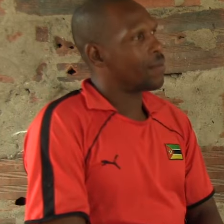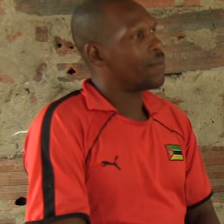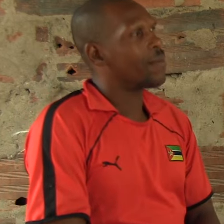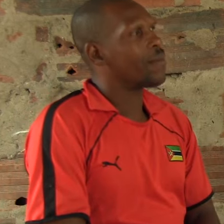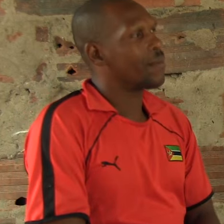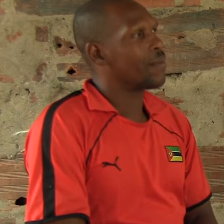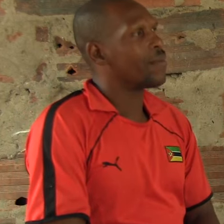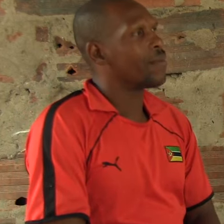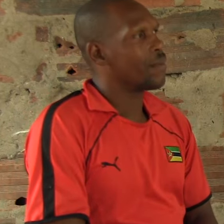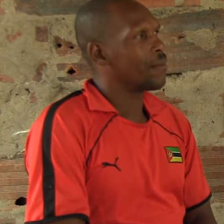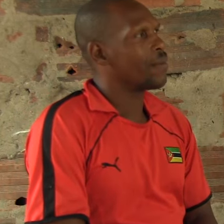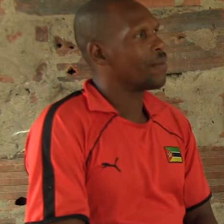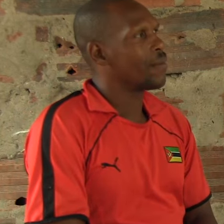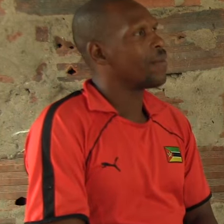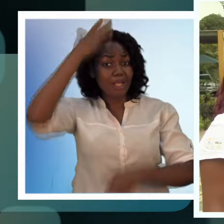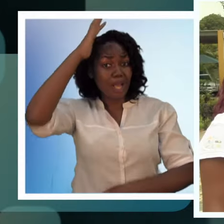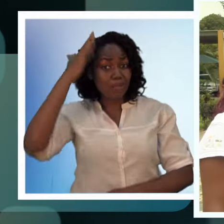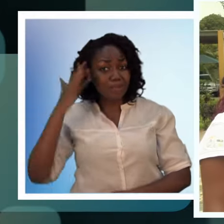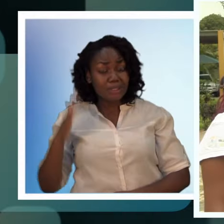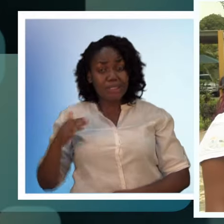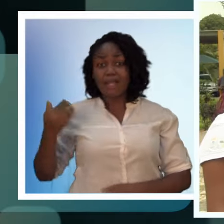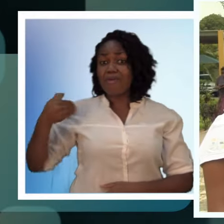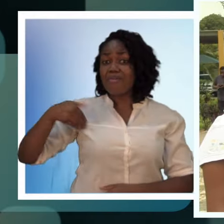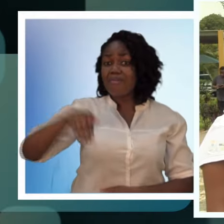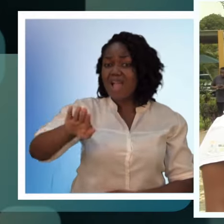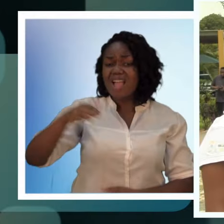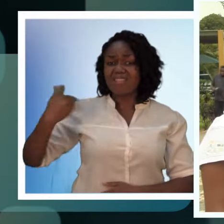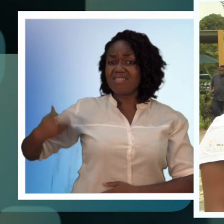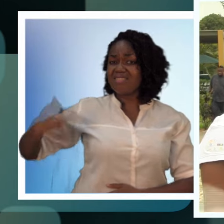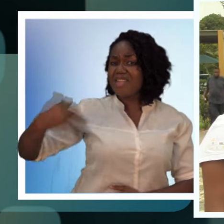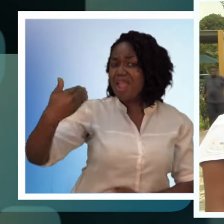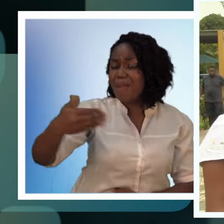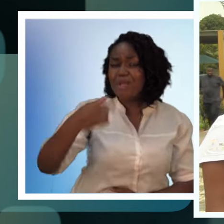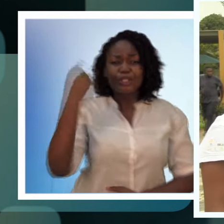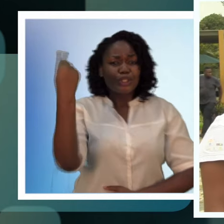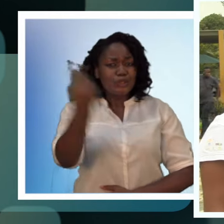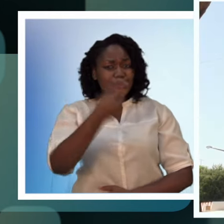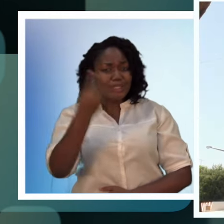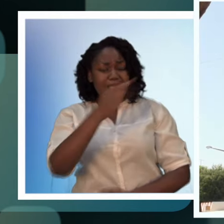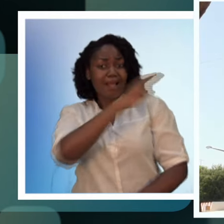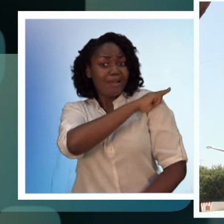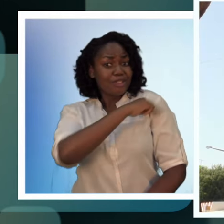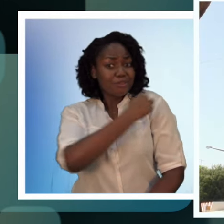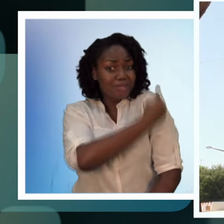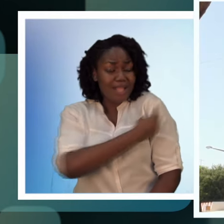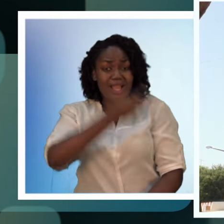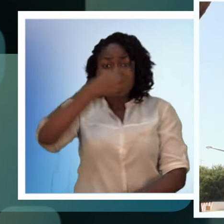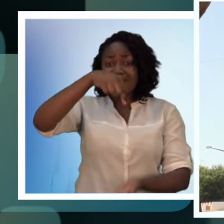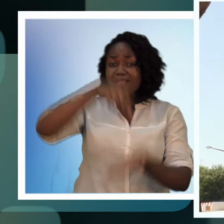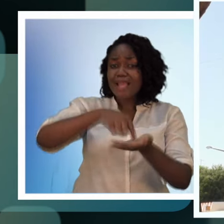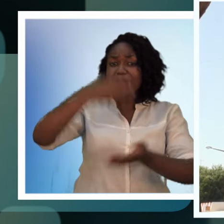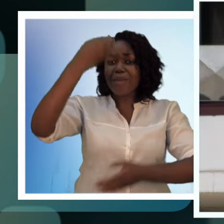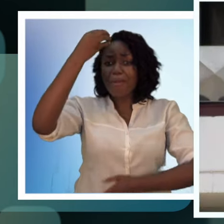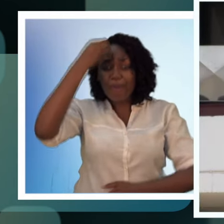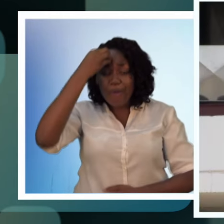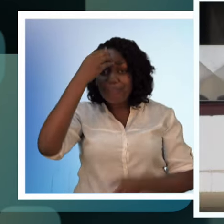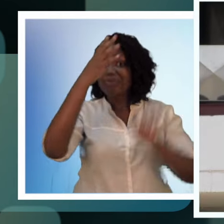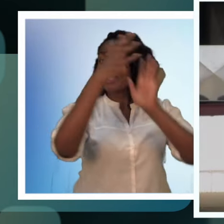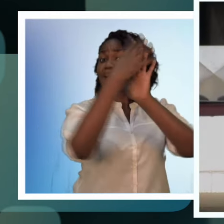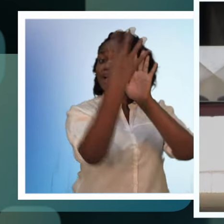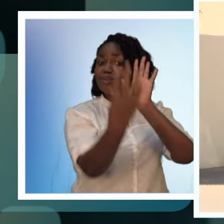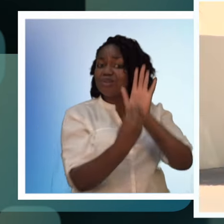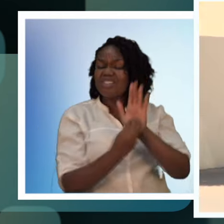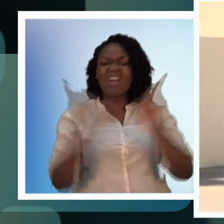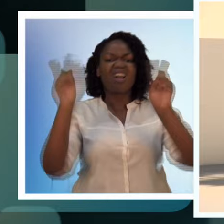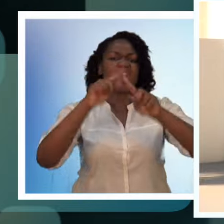disponível, peço ajuda a outras pessoas. Tucha vive uma realidade igual, mas vai sempre sozinha ao Hospital Central de Maputo e nem sempre o